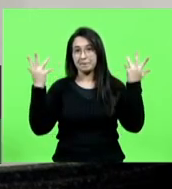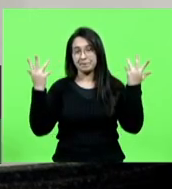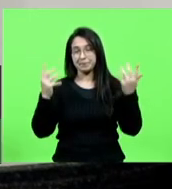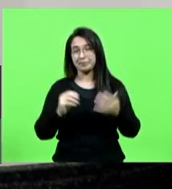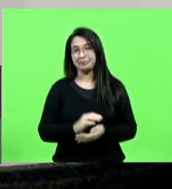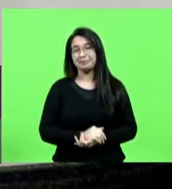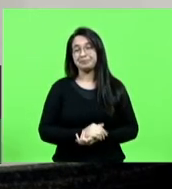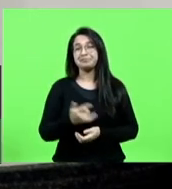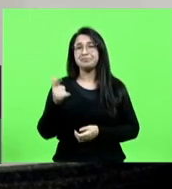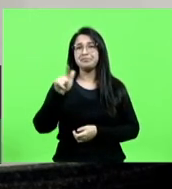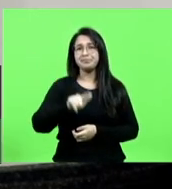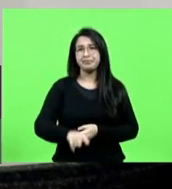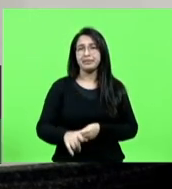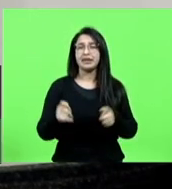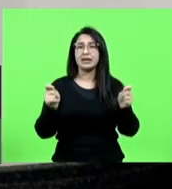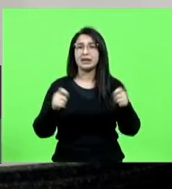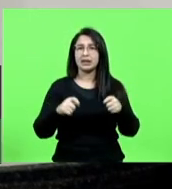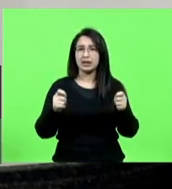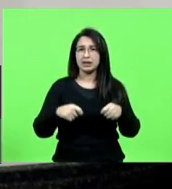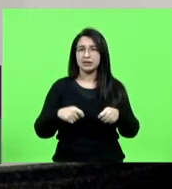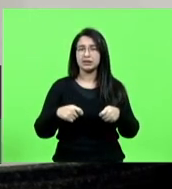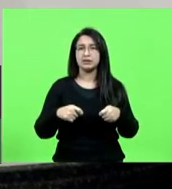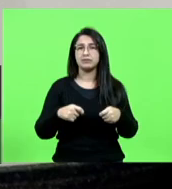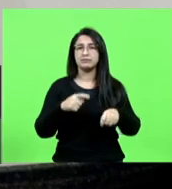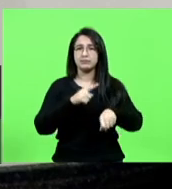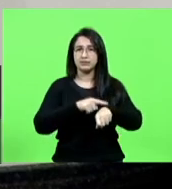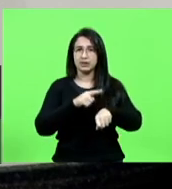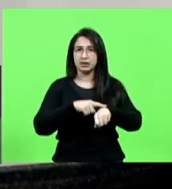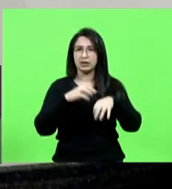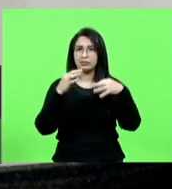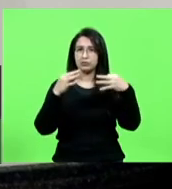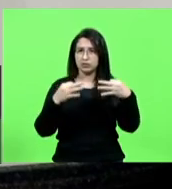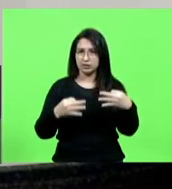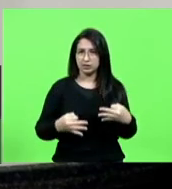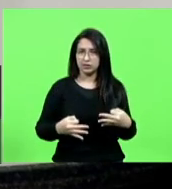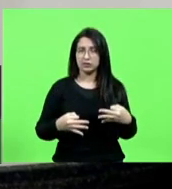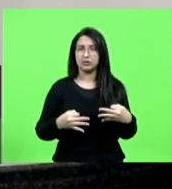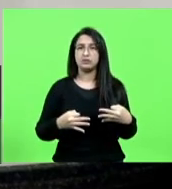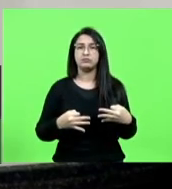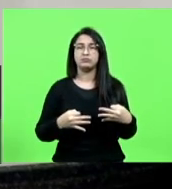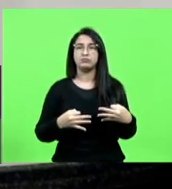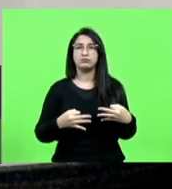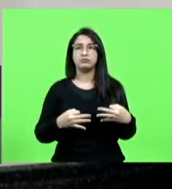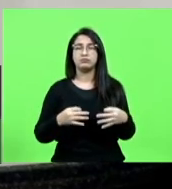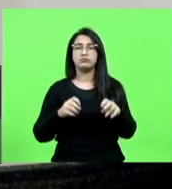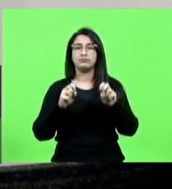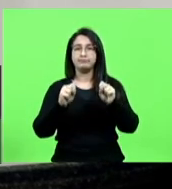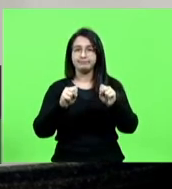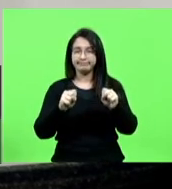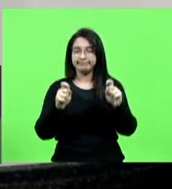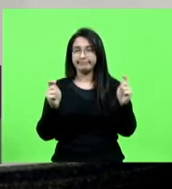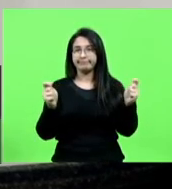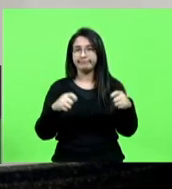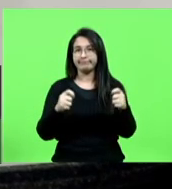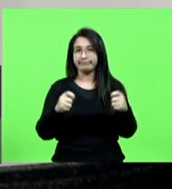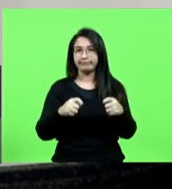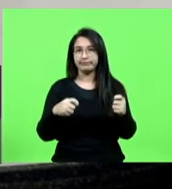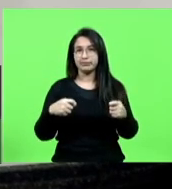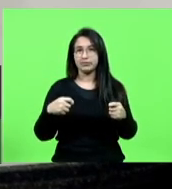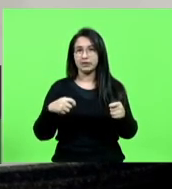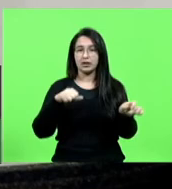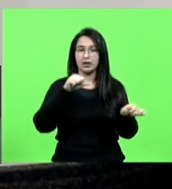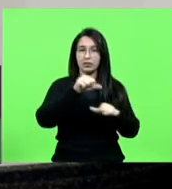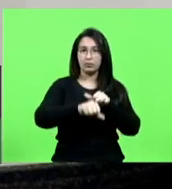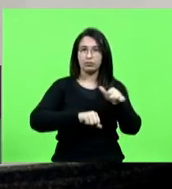dar tempo suficiente suficiente para que nós possamos fazer a transição